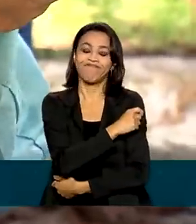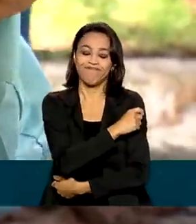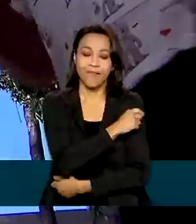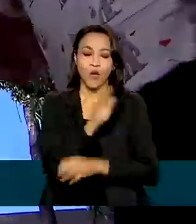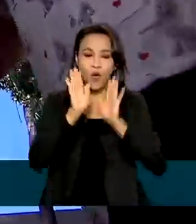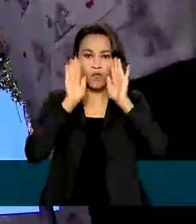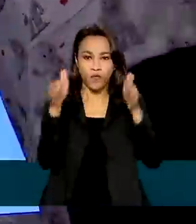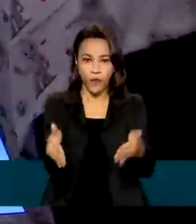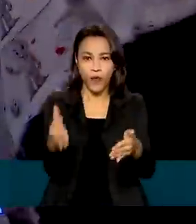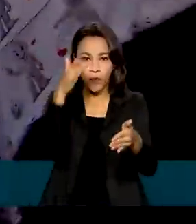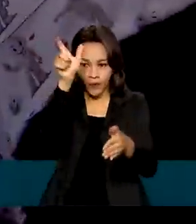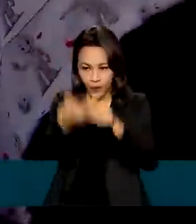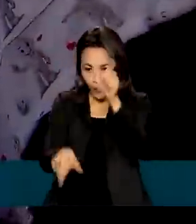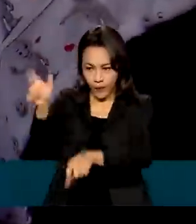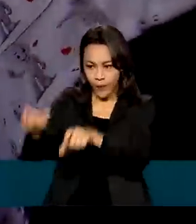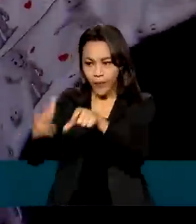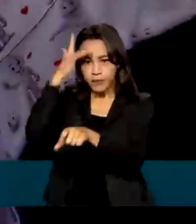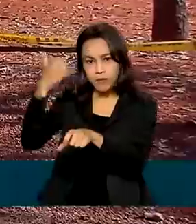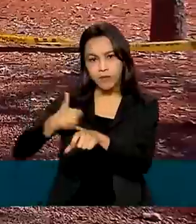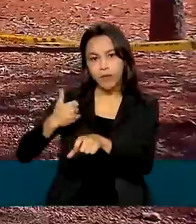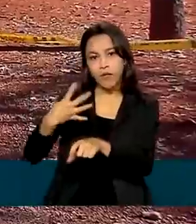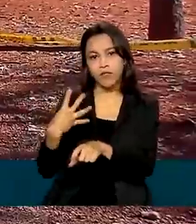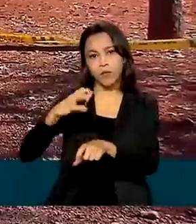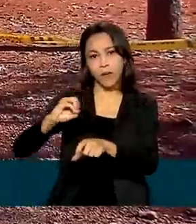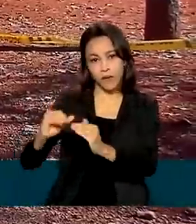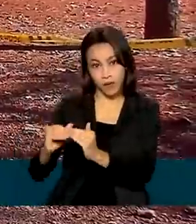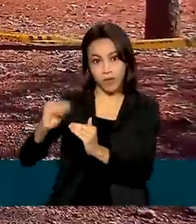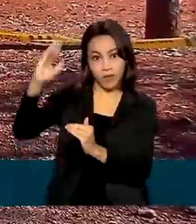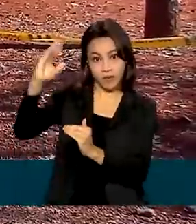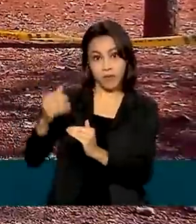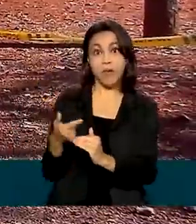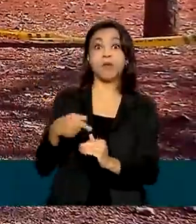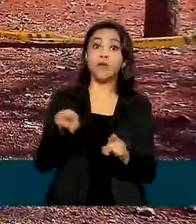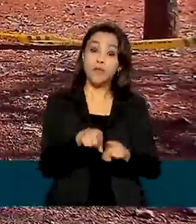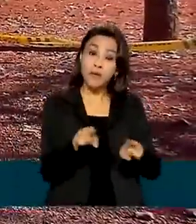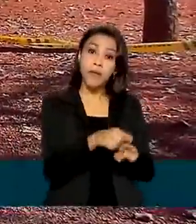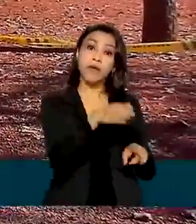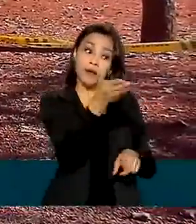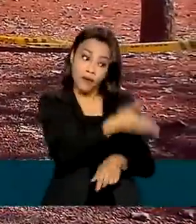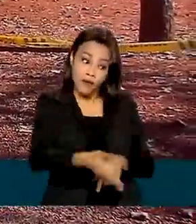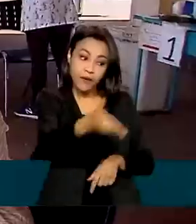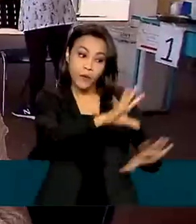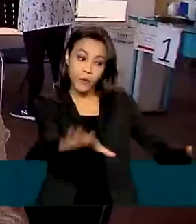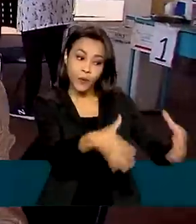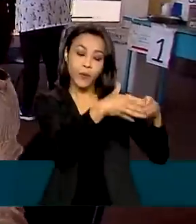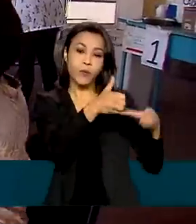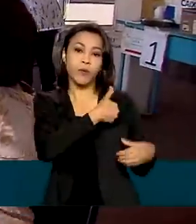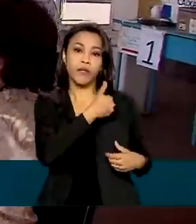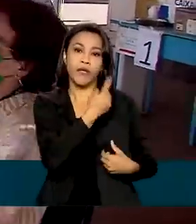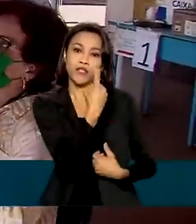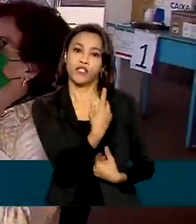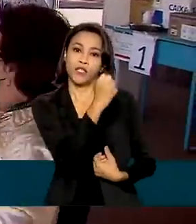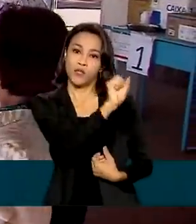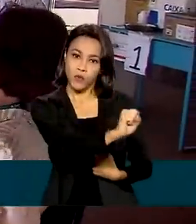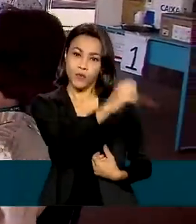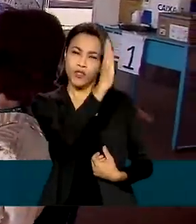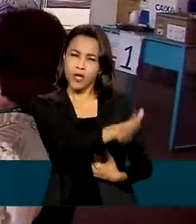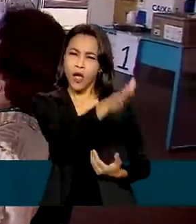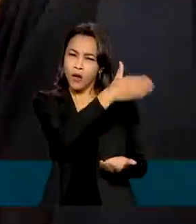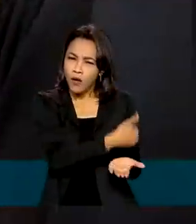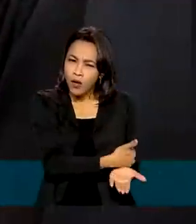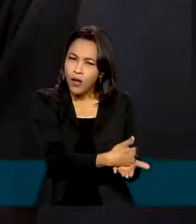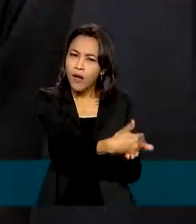as pessoas com 40 anos ou mais e os brasileiros a partir de 18 anos que iniciaram o esquema